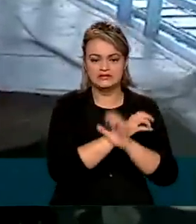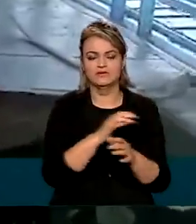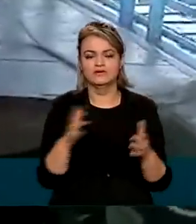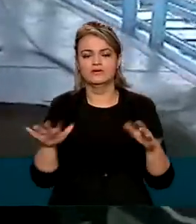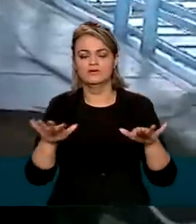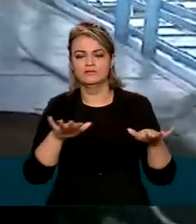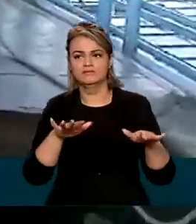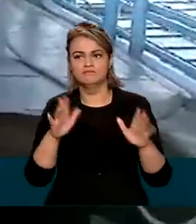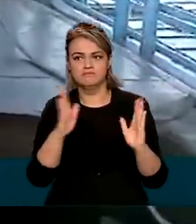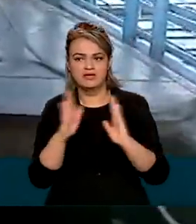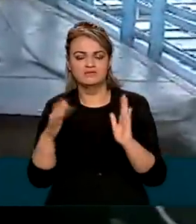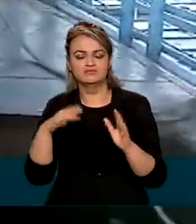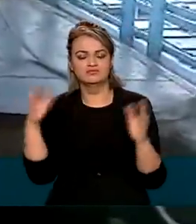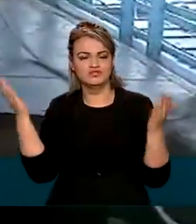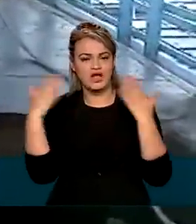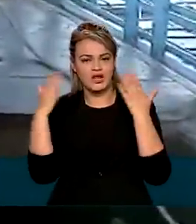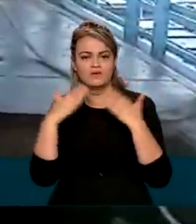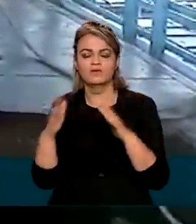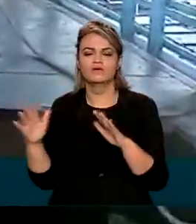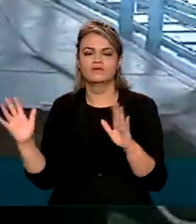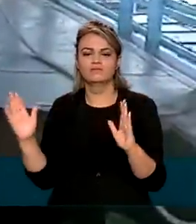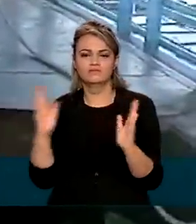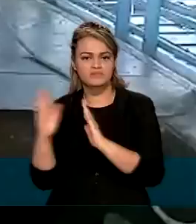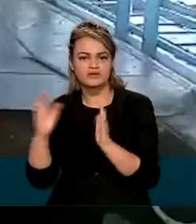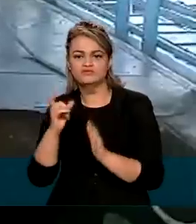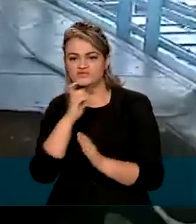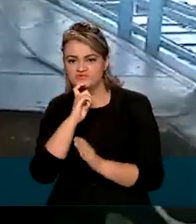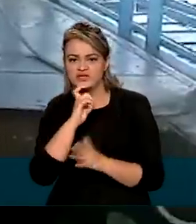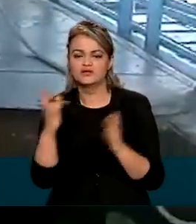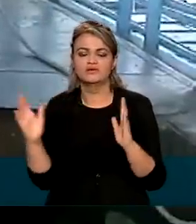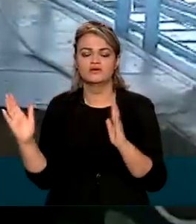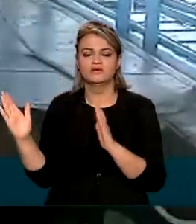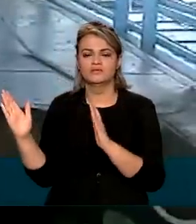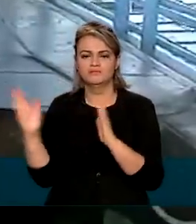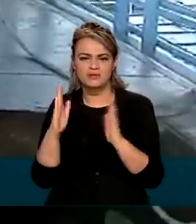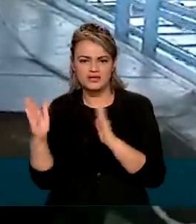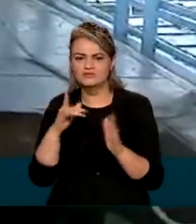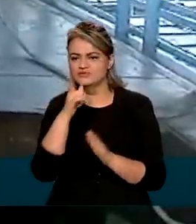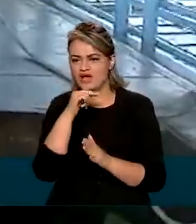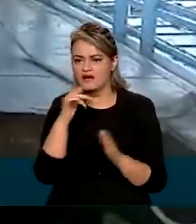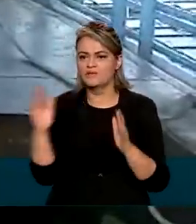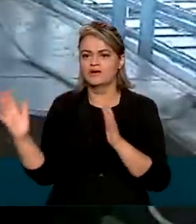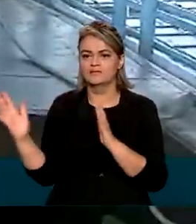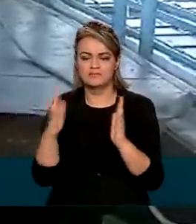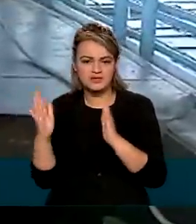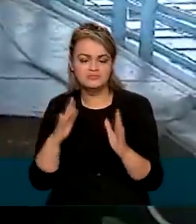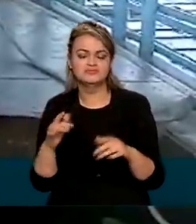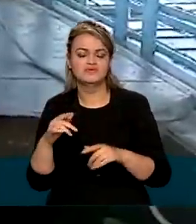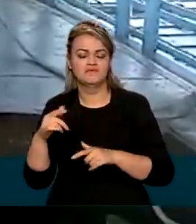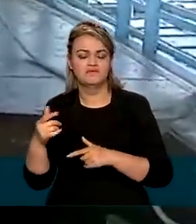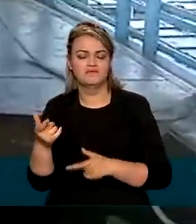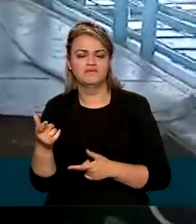de frio, ciclo de calor, ciclo de muita água e ciclo de fogo.